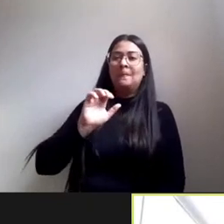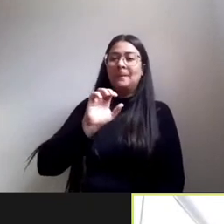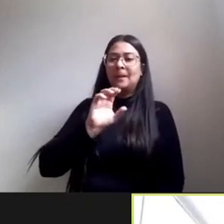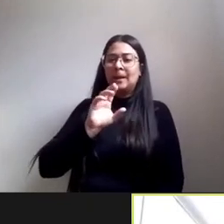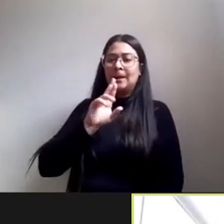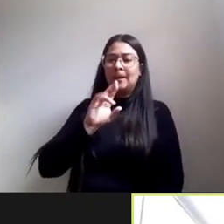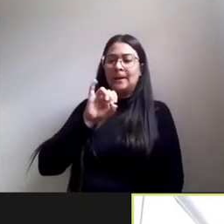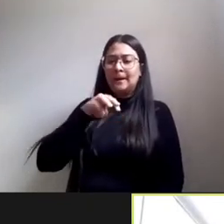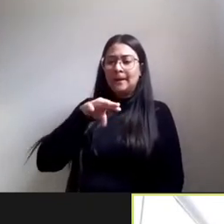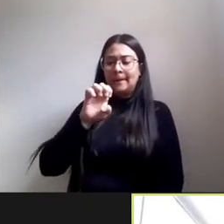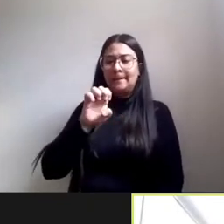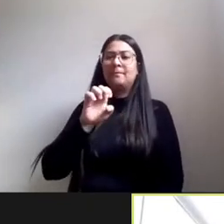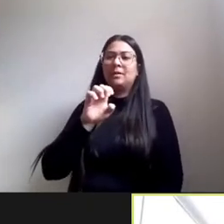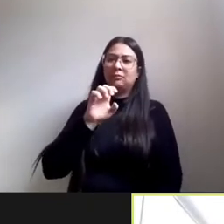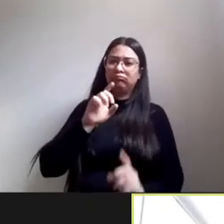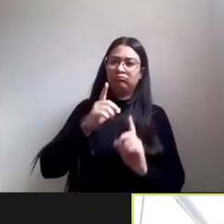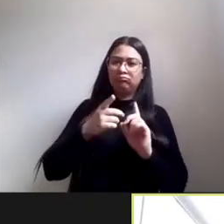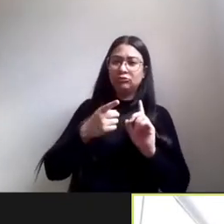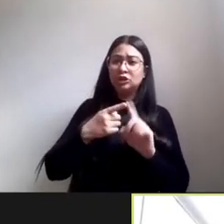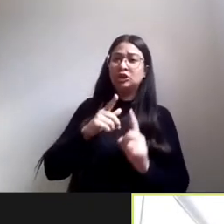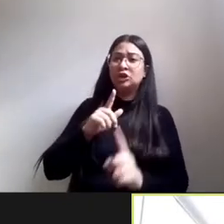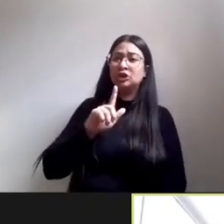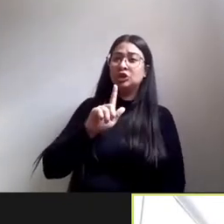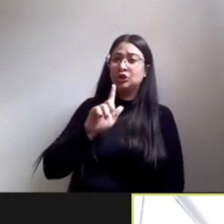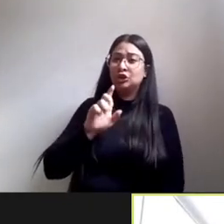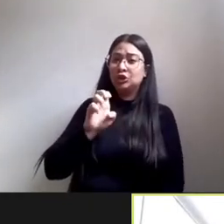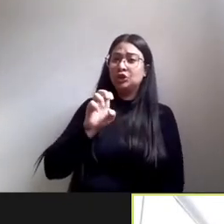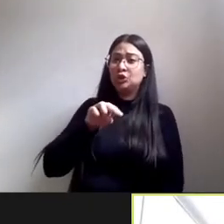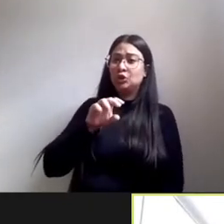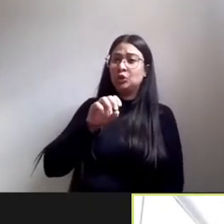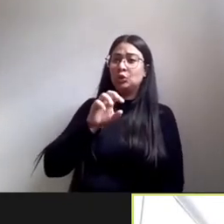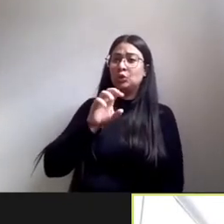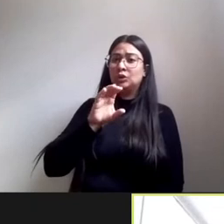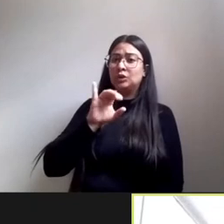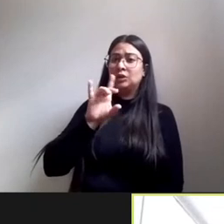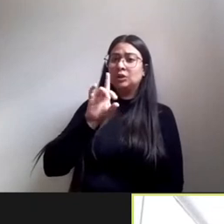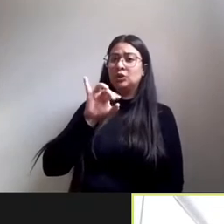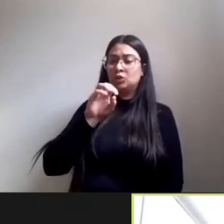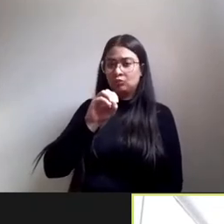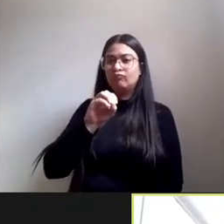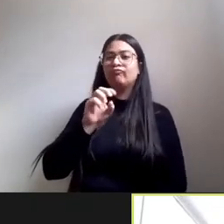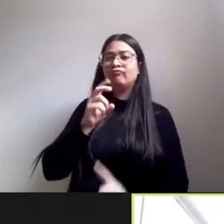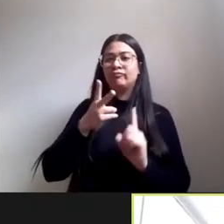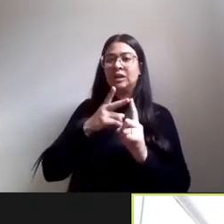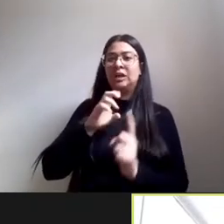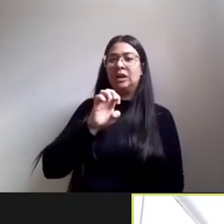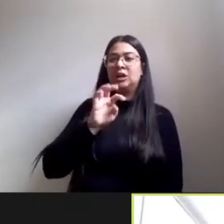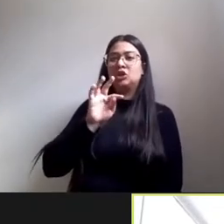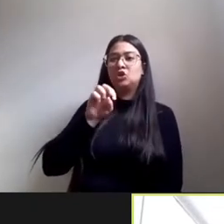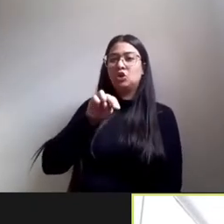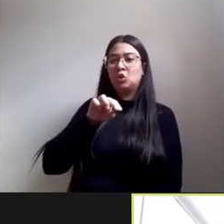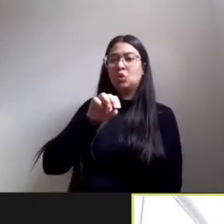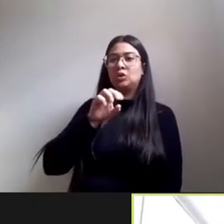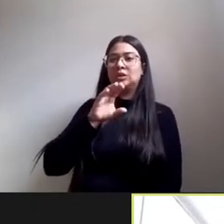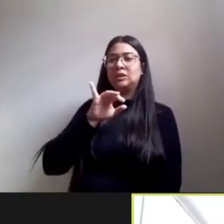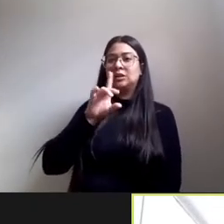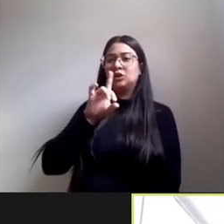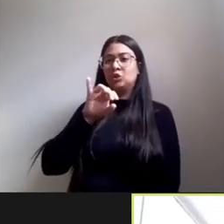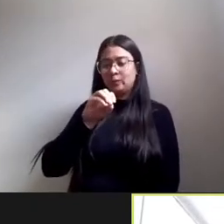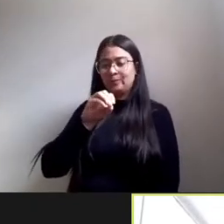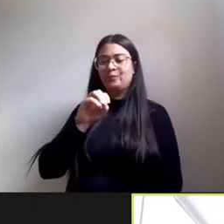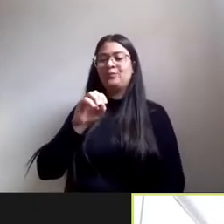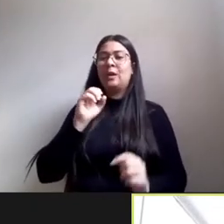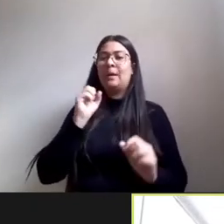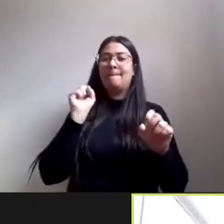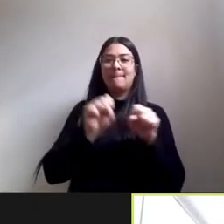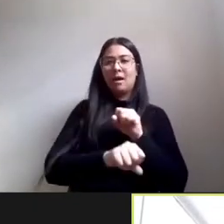com as suas projeções desenvolvimentistas no espaço e no território dos outros então era um